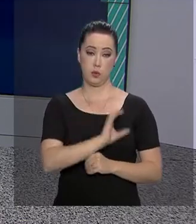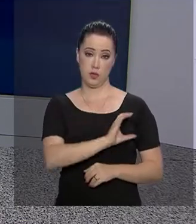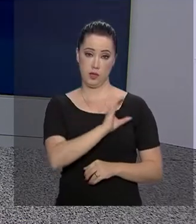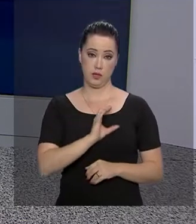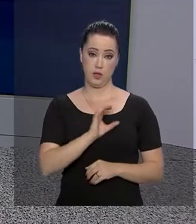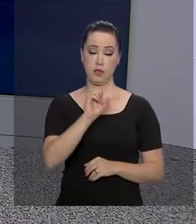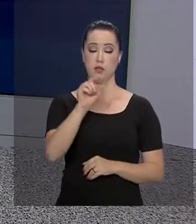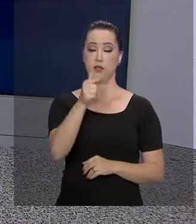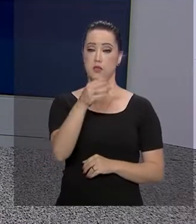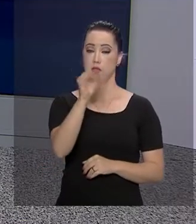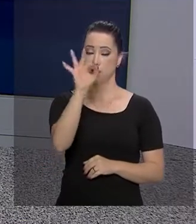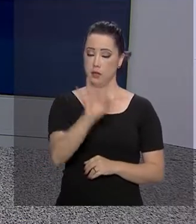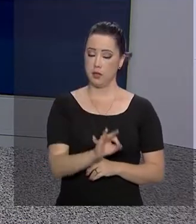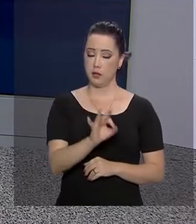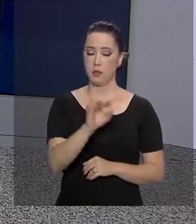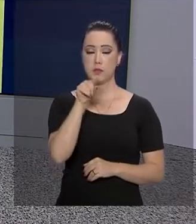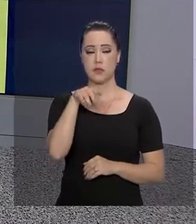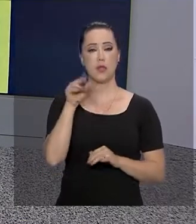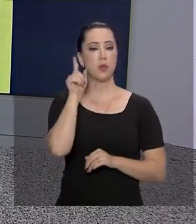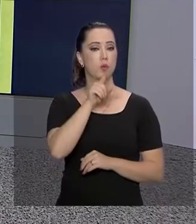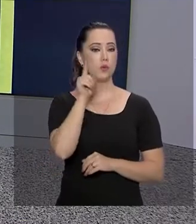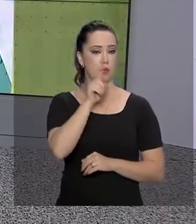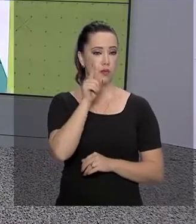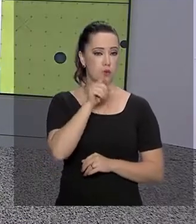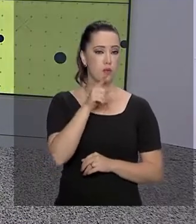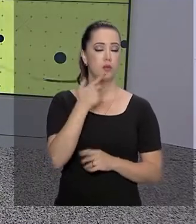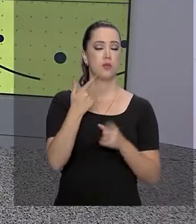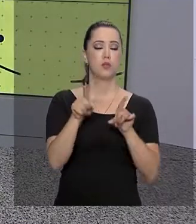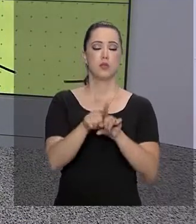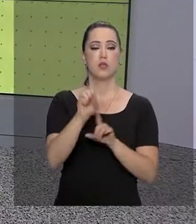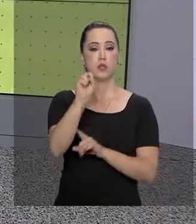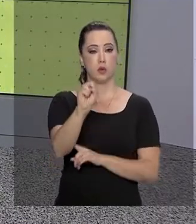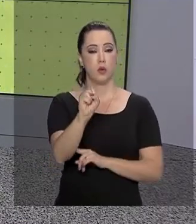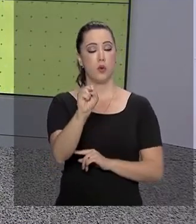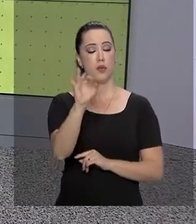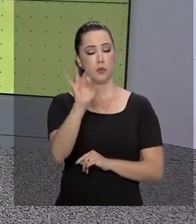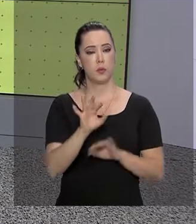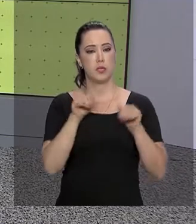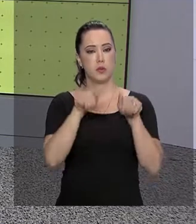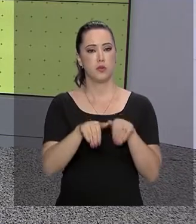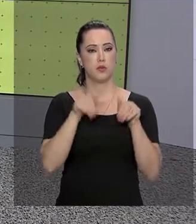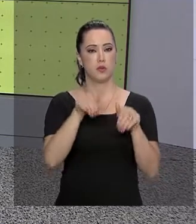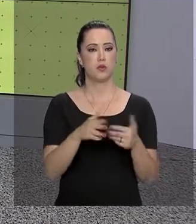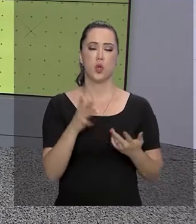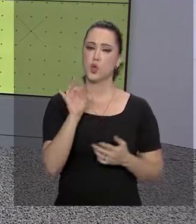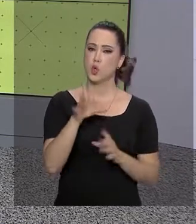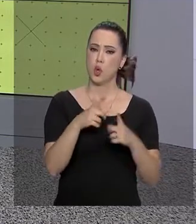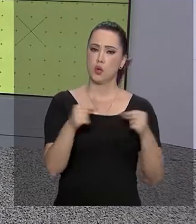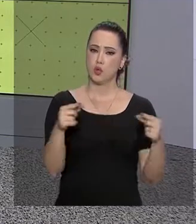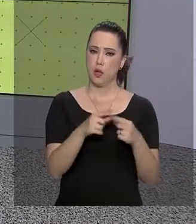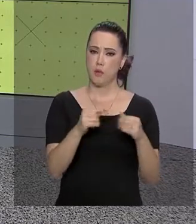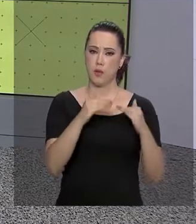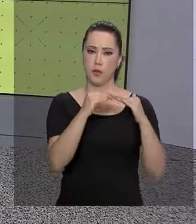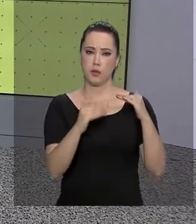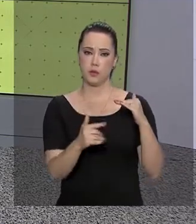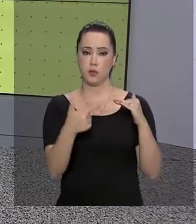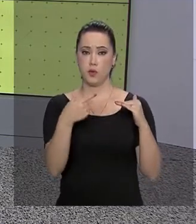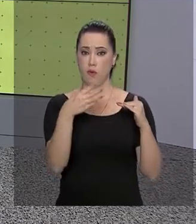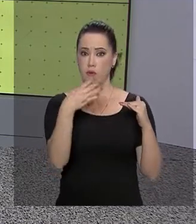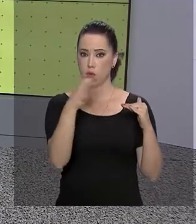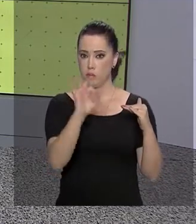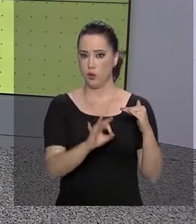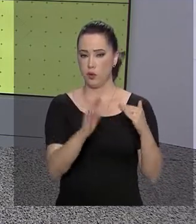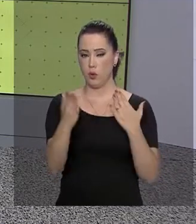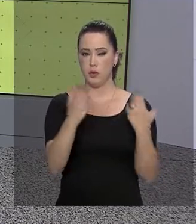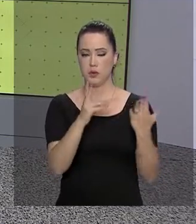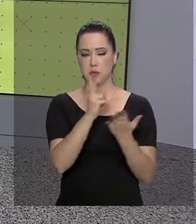e 8% de australianos. O Japão foi o único país que apresentou redução de visitantes de 24% em relação ao